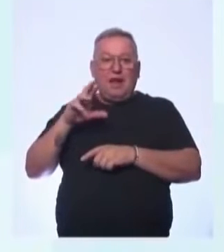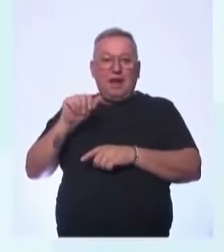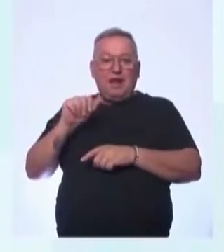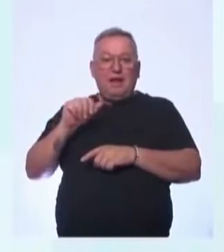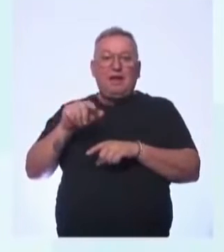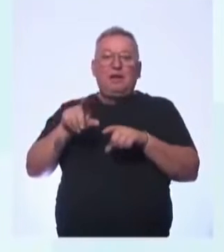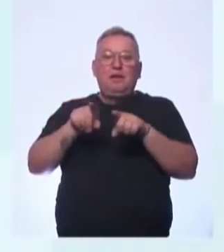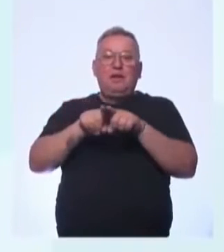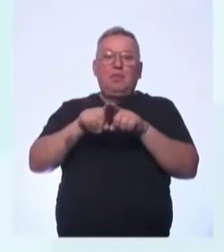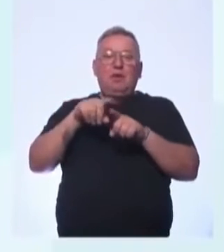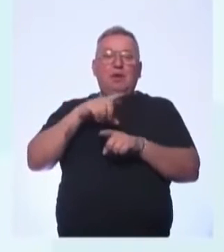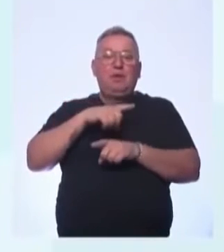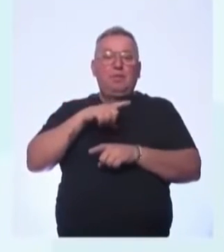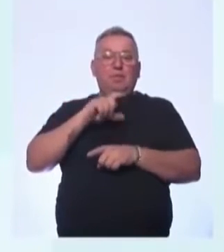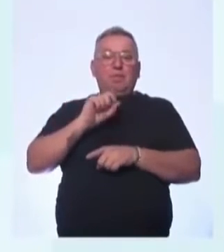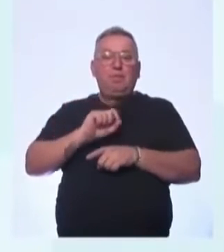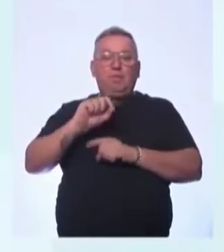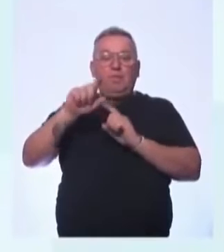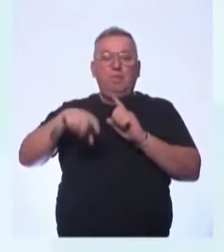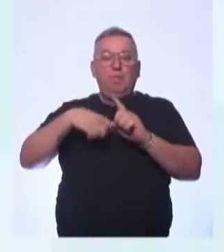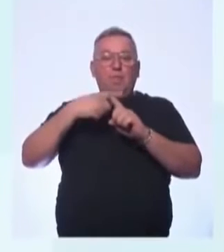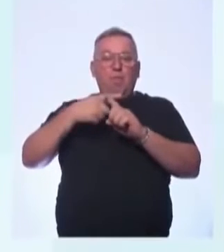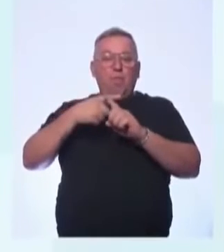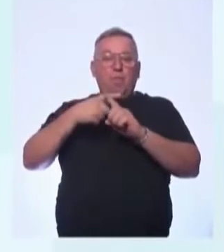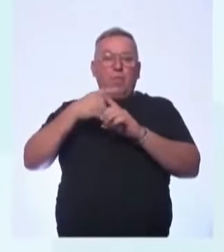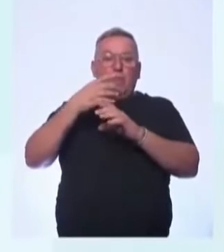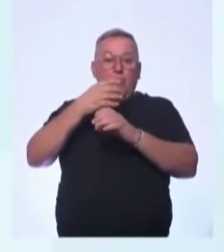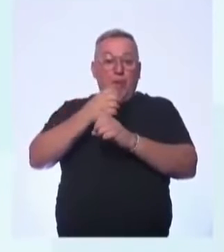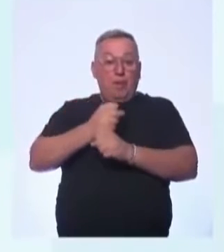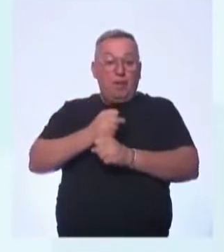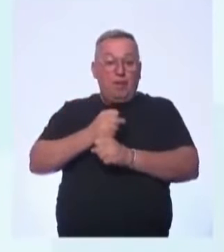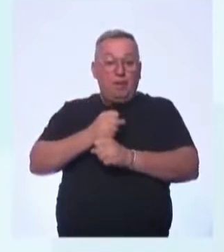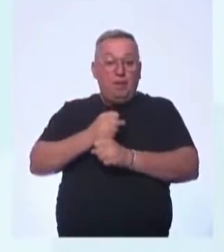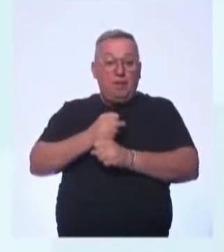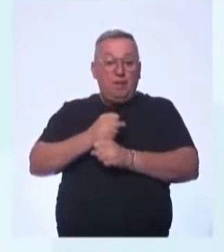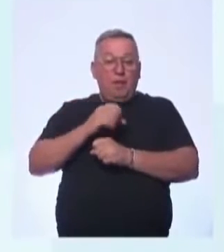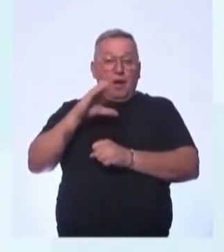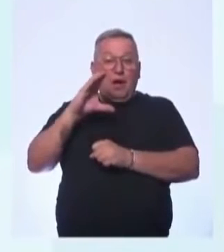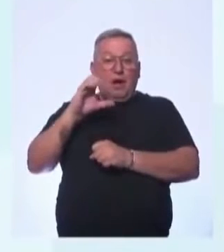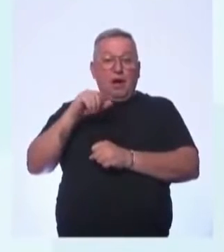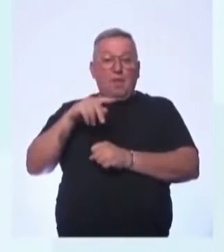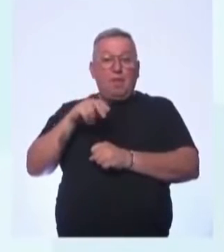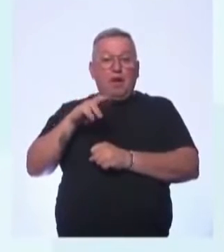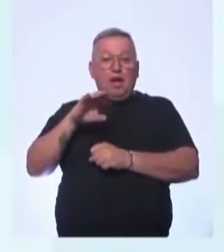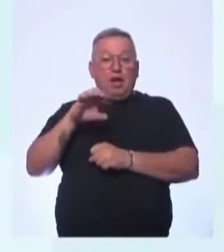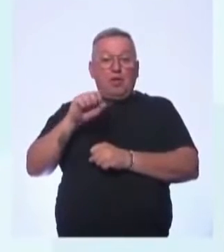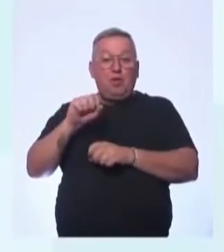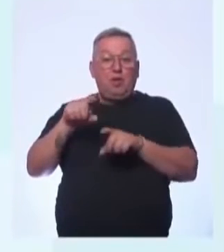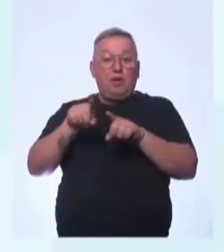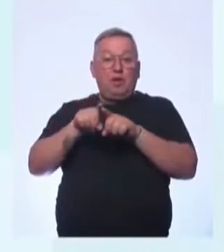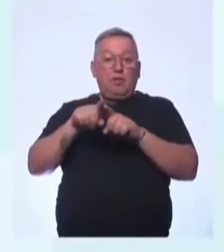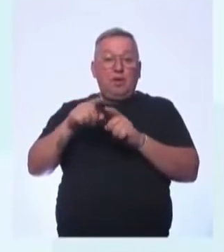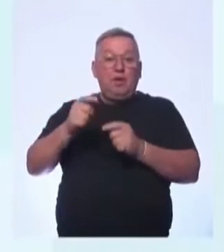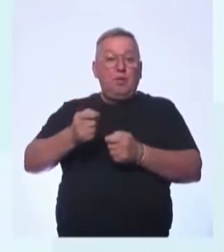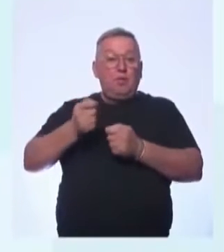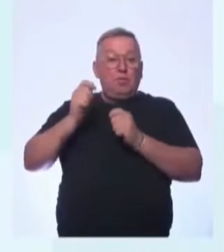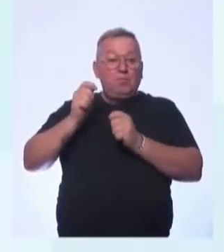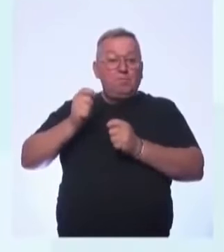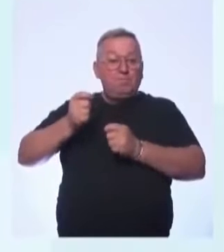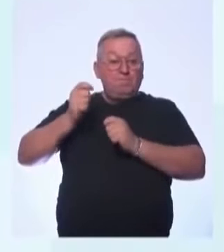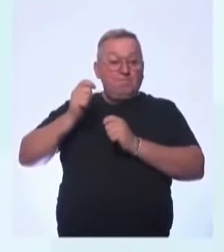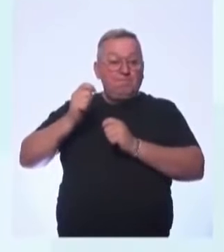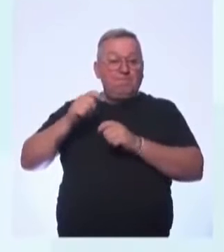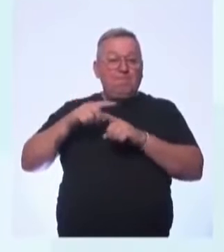Nós temos também, na parte mais escura, os campeiros. Nós temos também os pescadores artesanais,